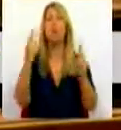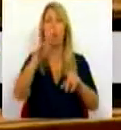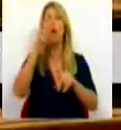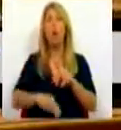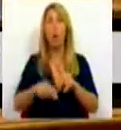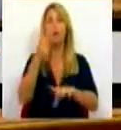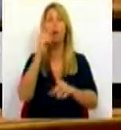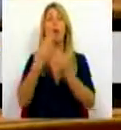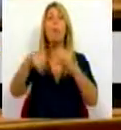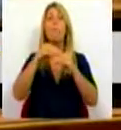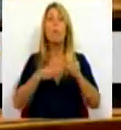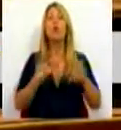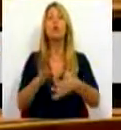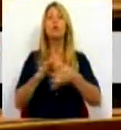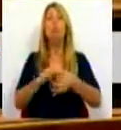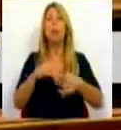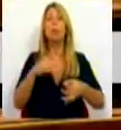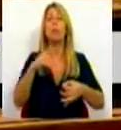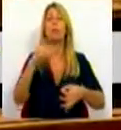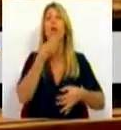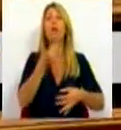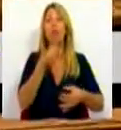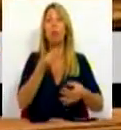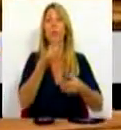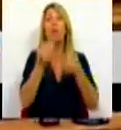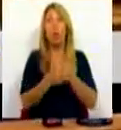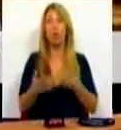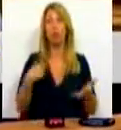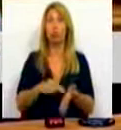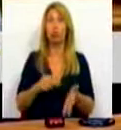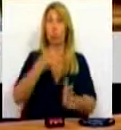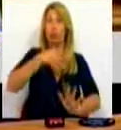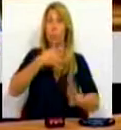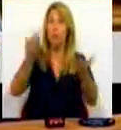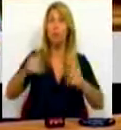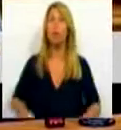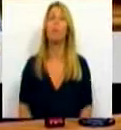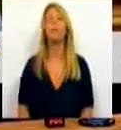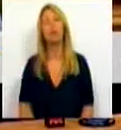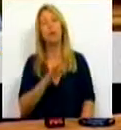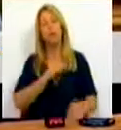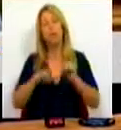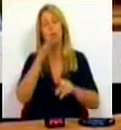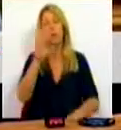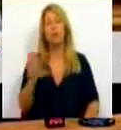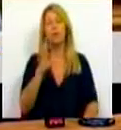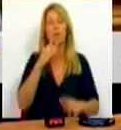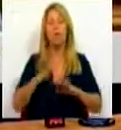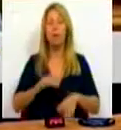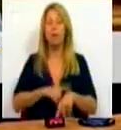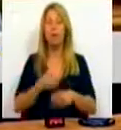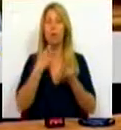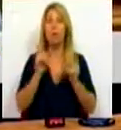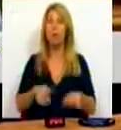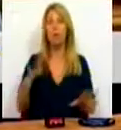Continuo a aguardar a explicação. Sr. Deputado João Galamba, vamos parar o tempo de novo. Faça favor, Sr.